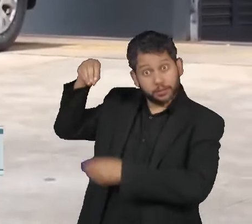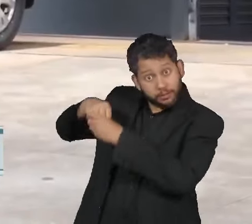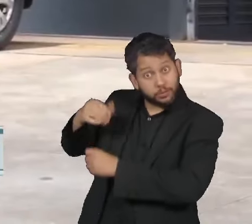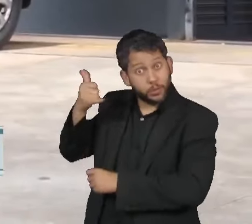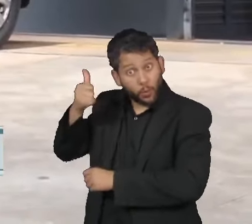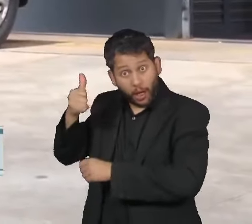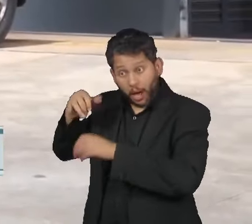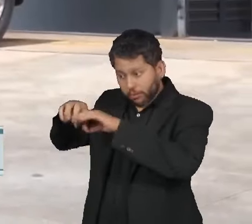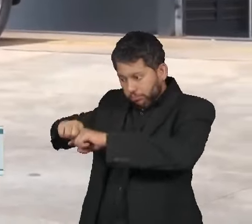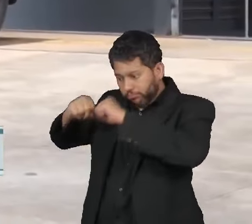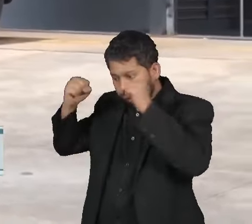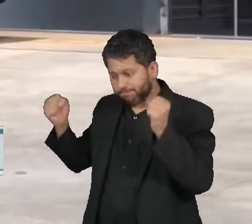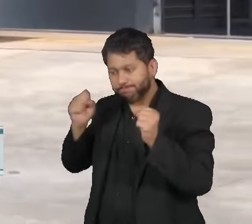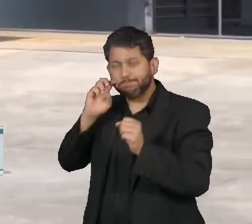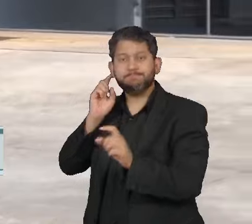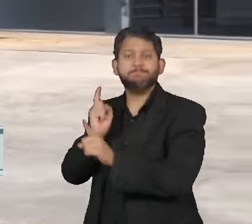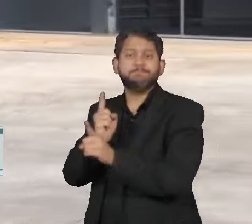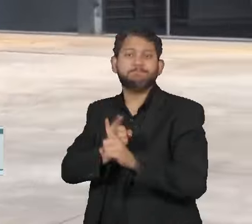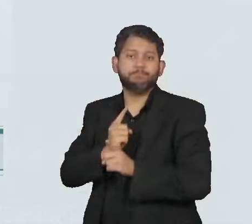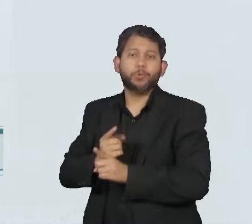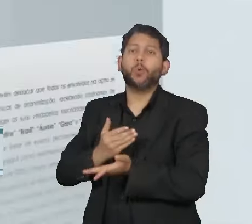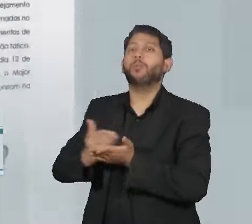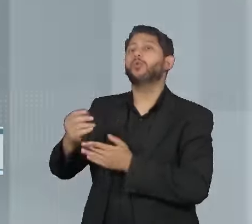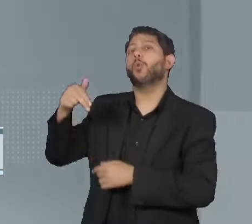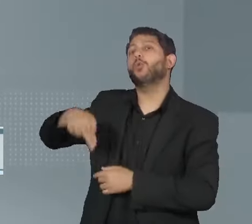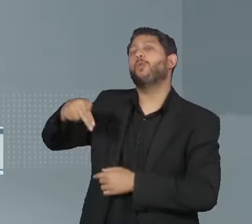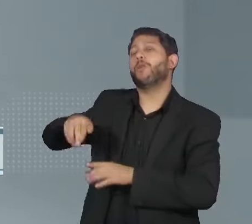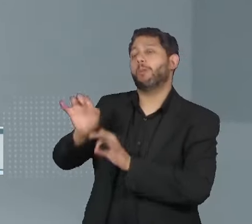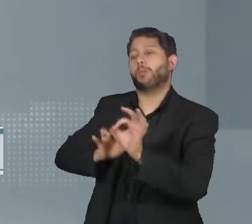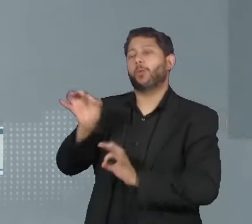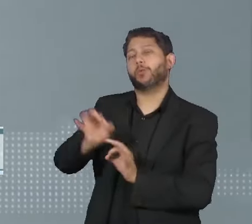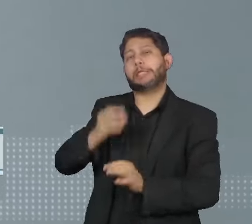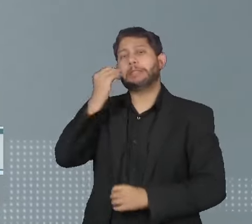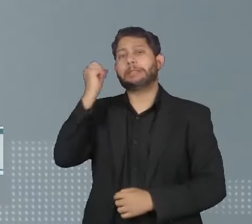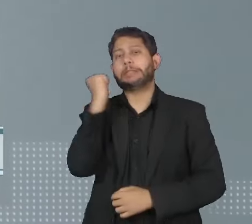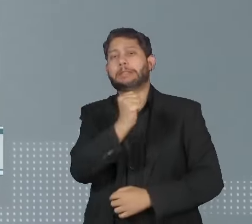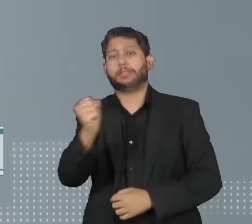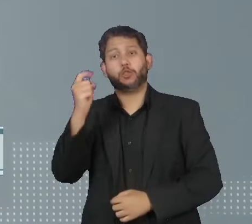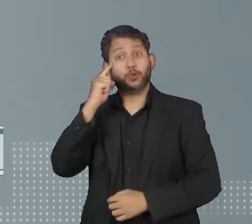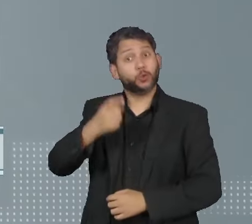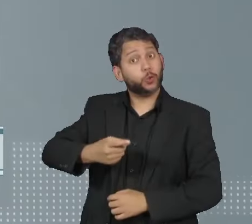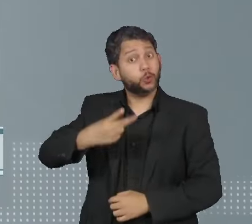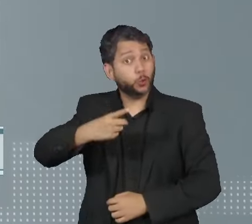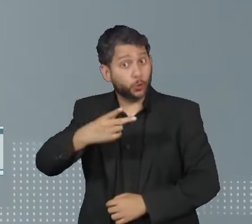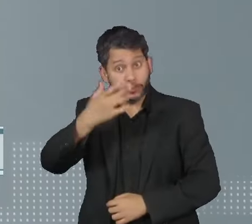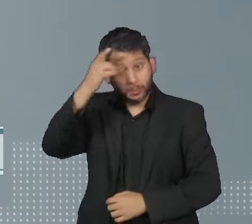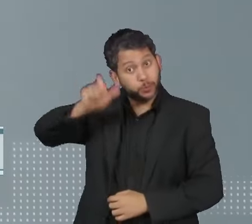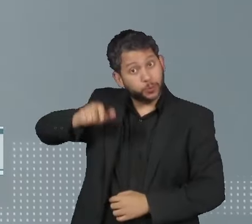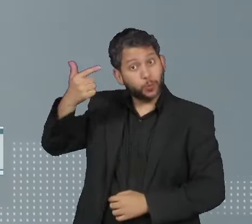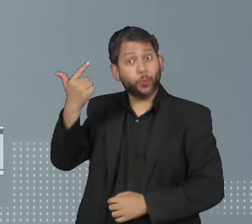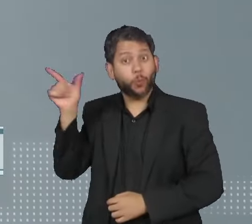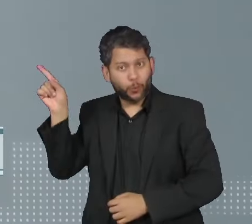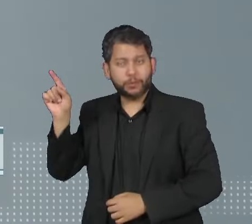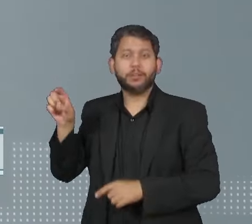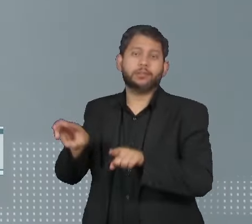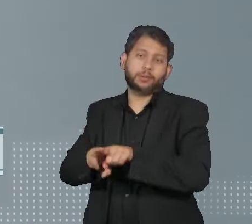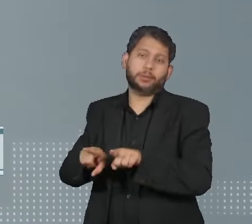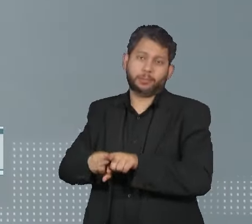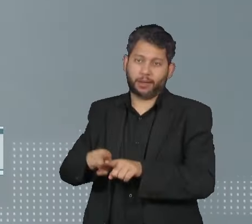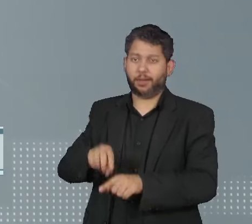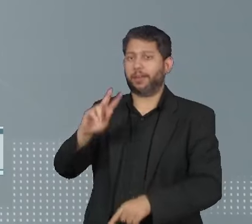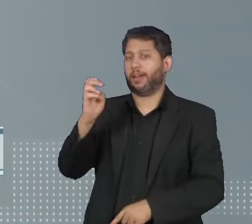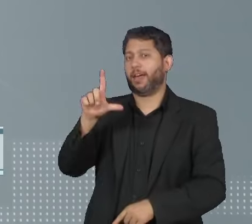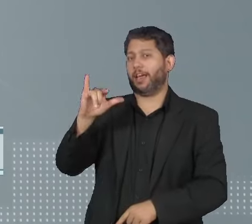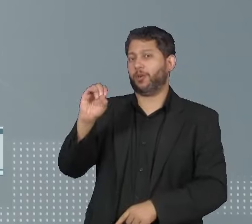descobriu que o plano vinha sendo arquitetado desde novembro. No dia 12, Martins e outro preso nesta terça-feira, o tenente-coronel